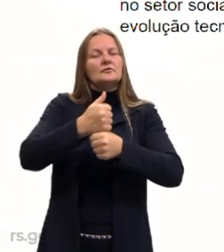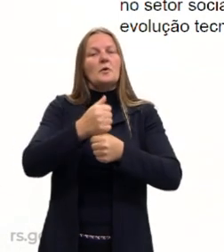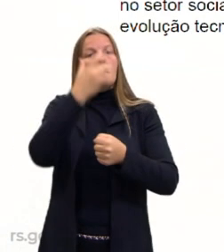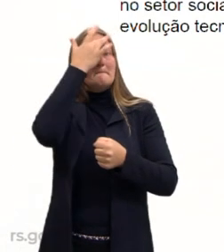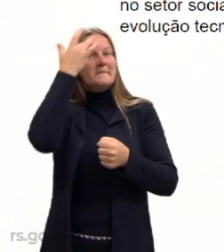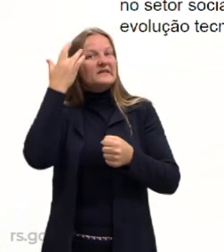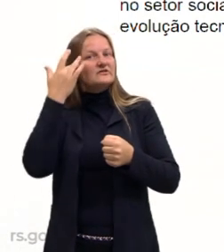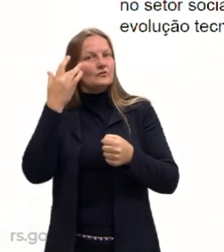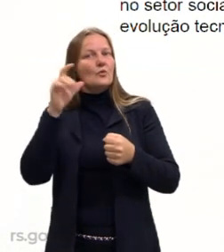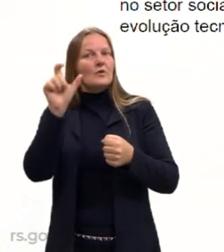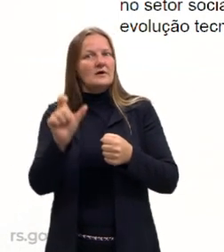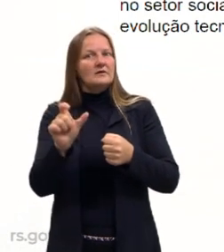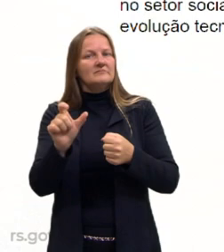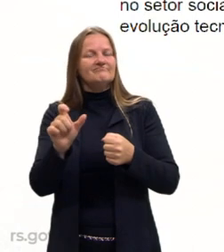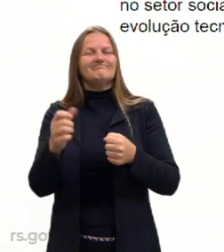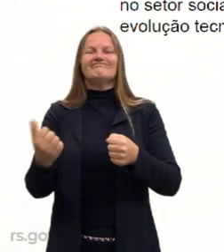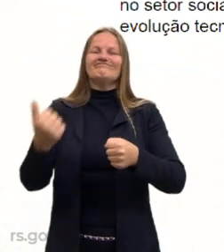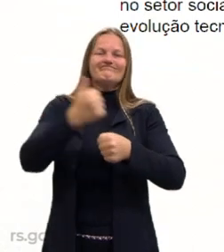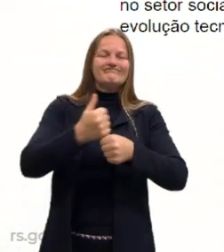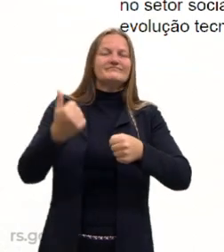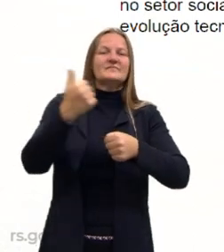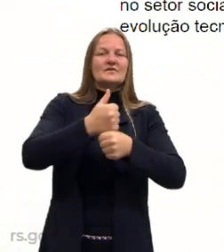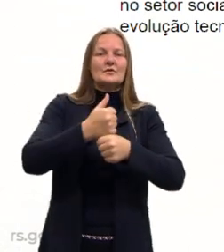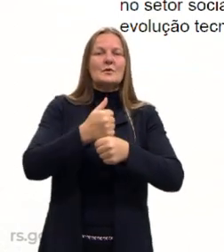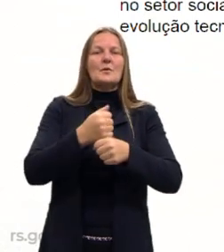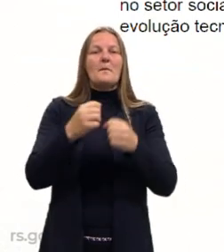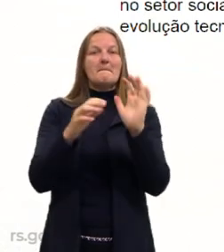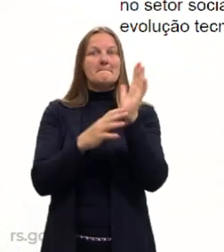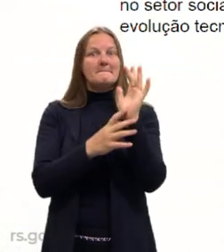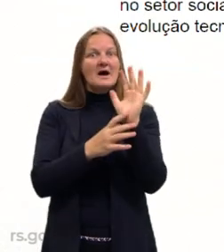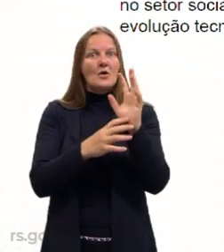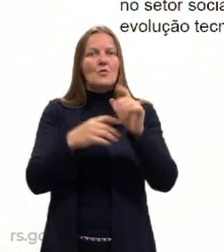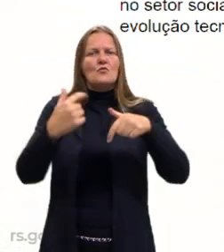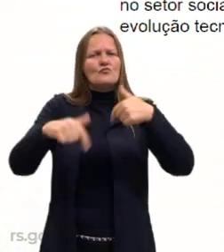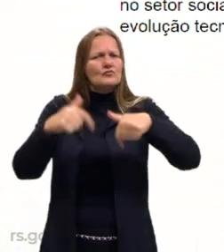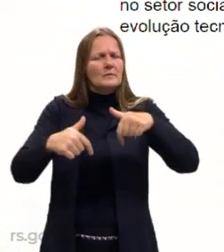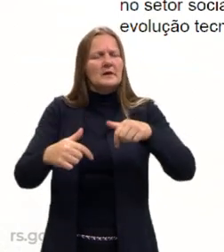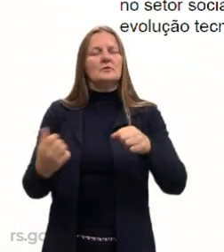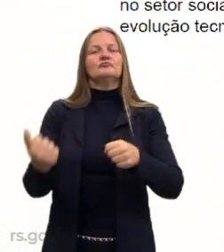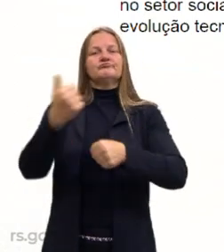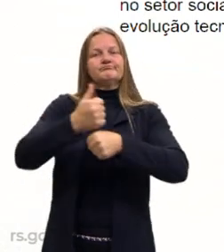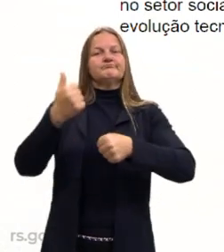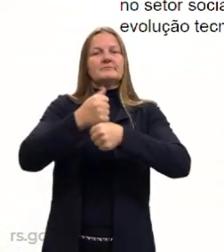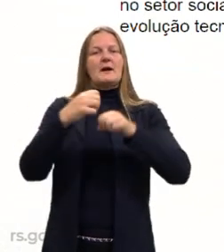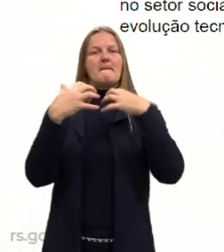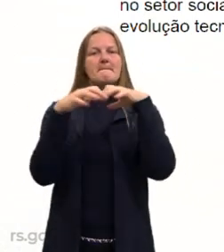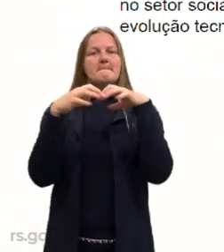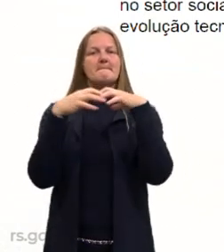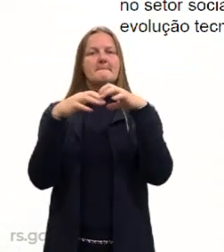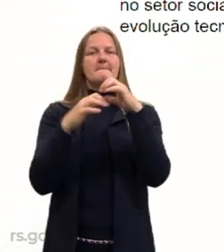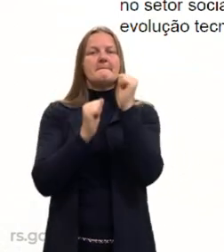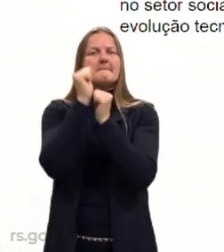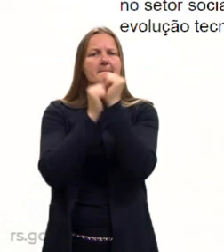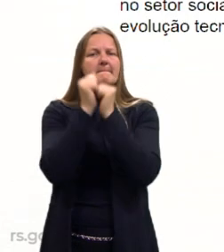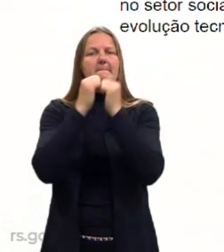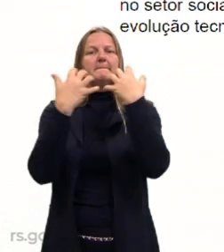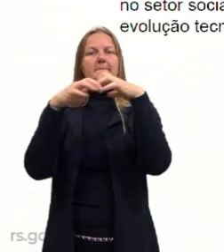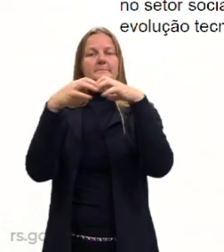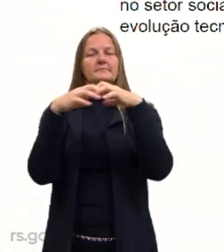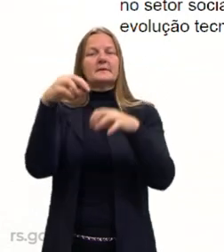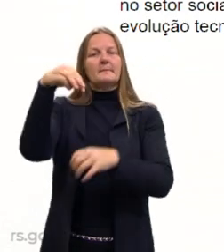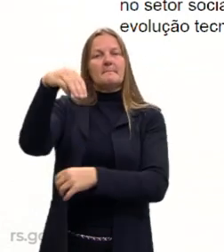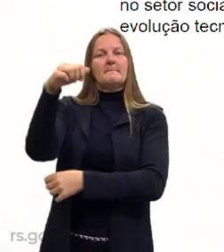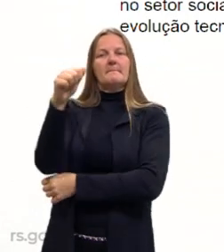pela maquinofatura. Isso quer dizer, a substituição da força motriz do homem, certo? Da pessoa, pra uma